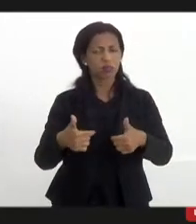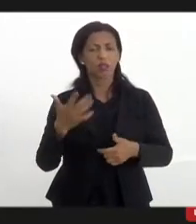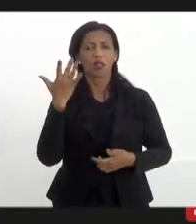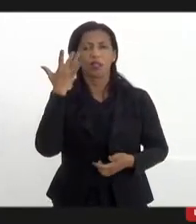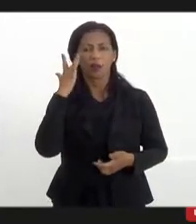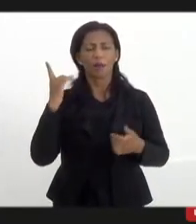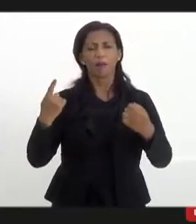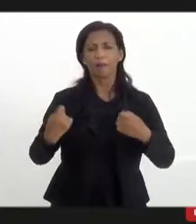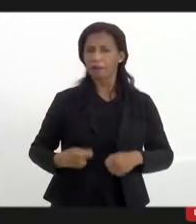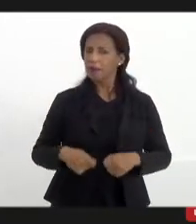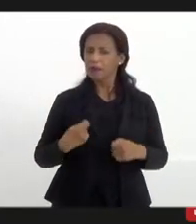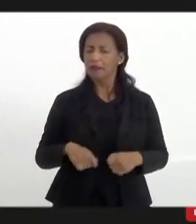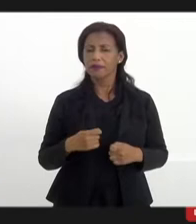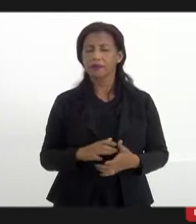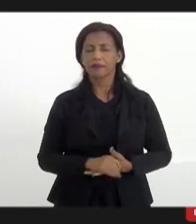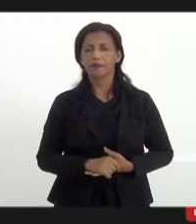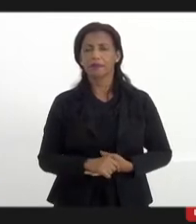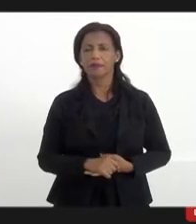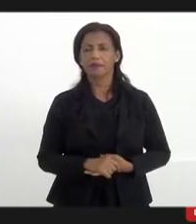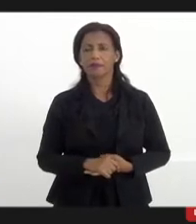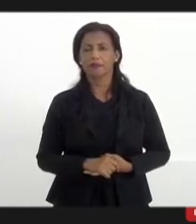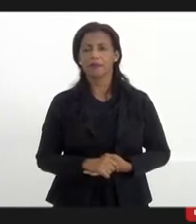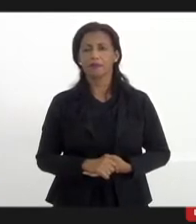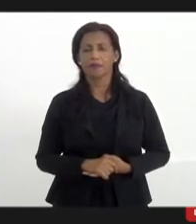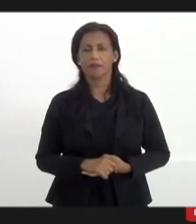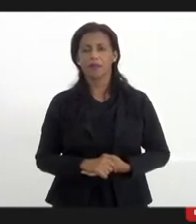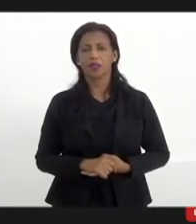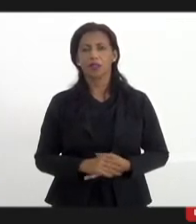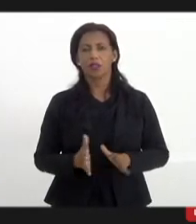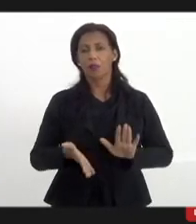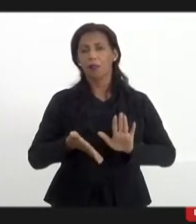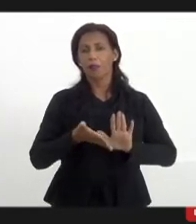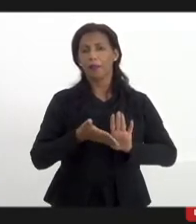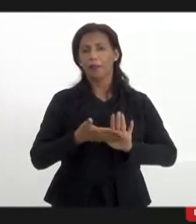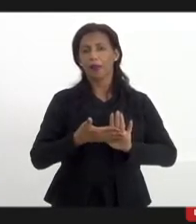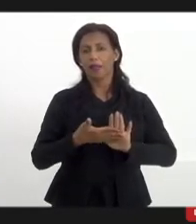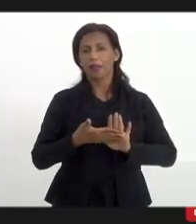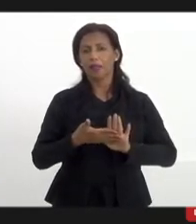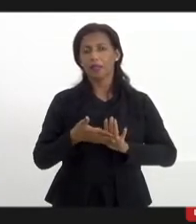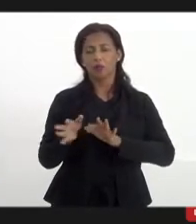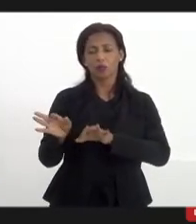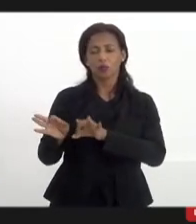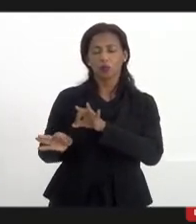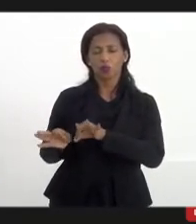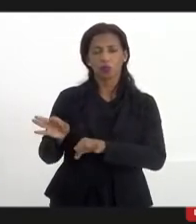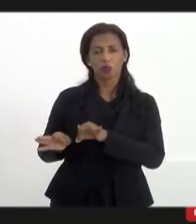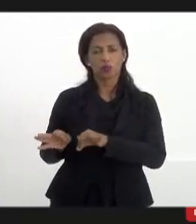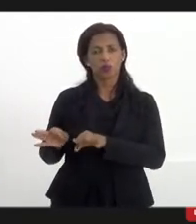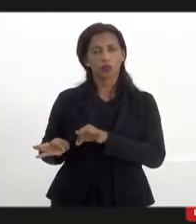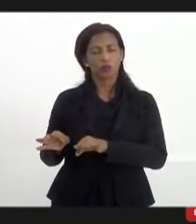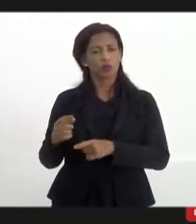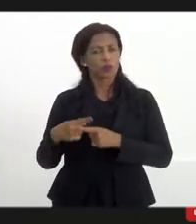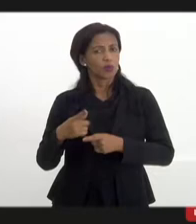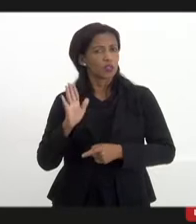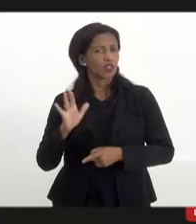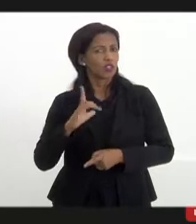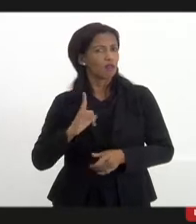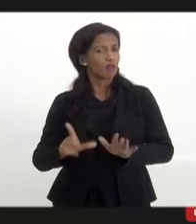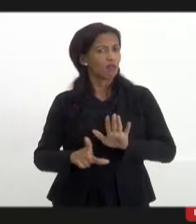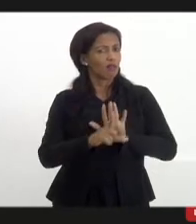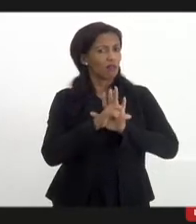que a gente precisa de um parecer aí, de um jurista, porque se a gente já tem a lei,